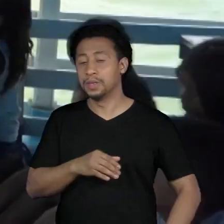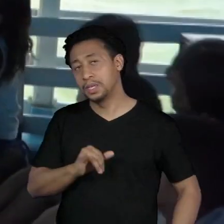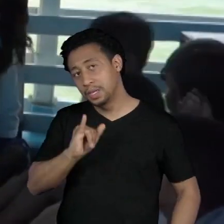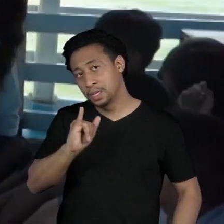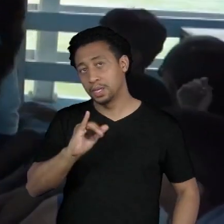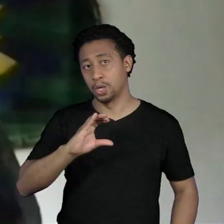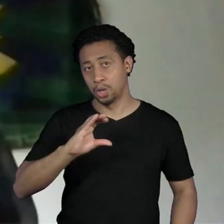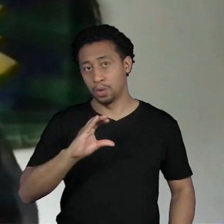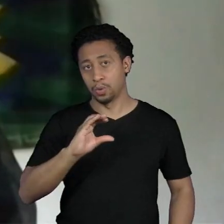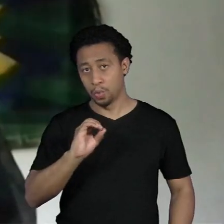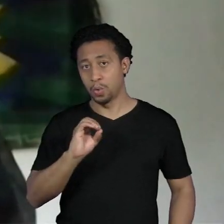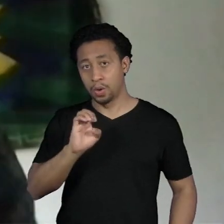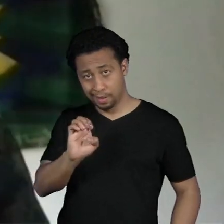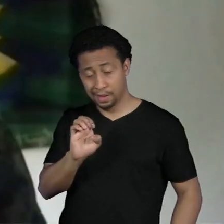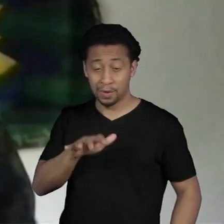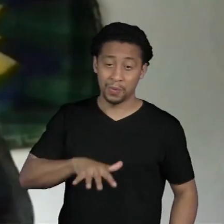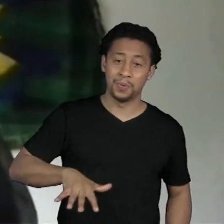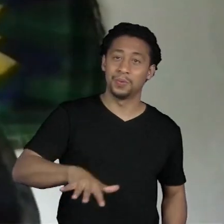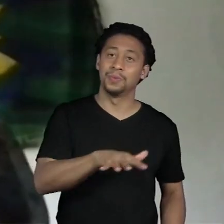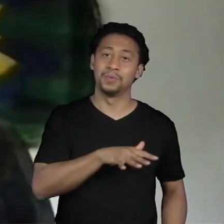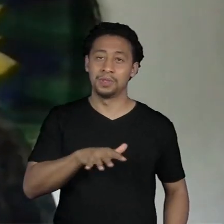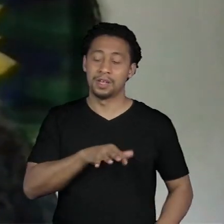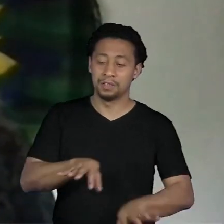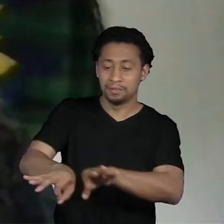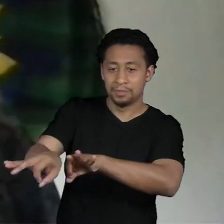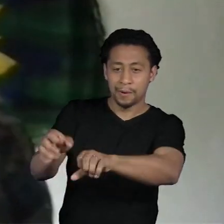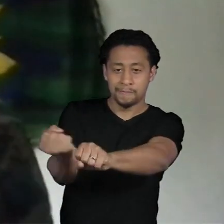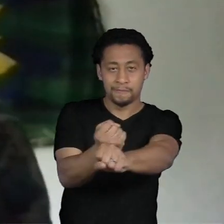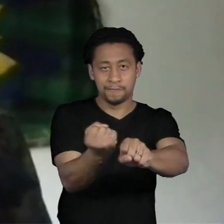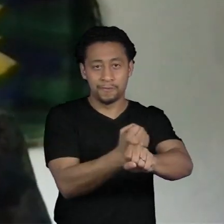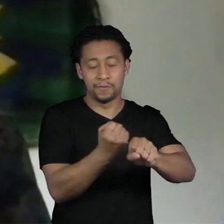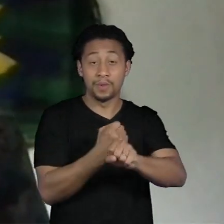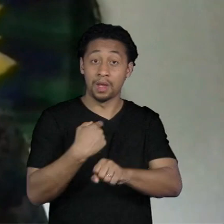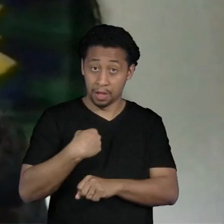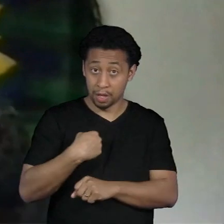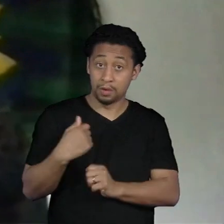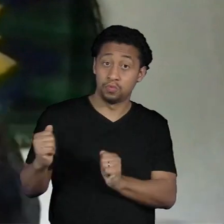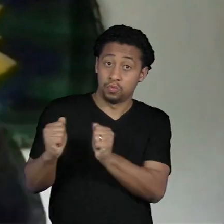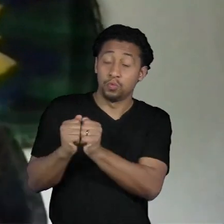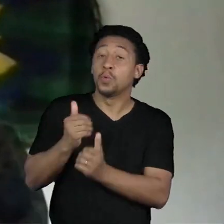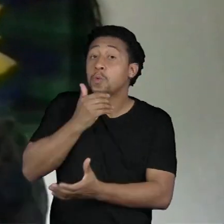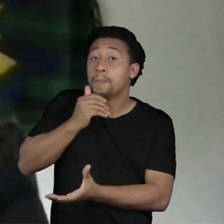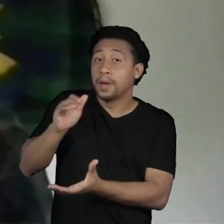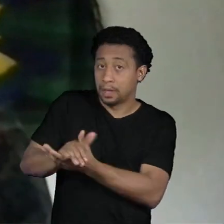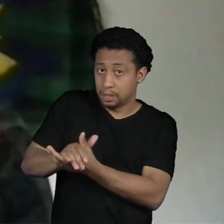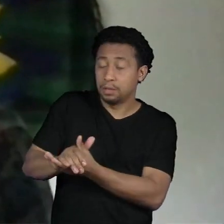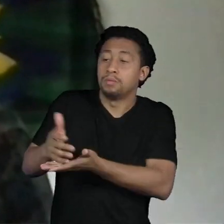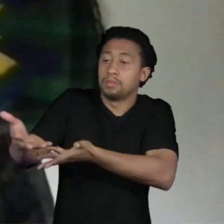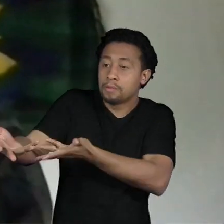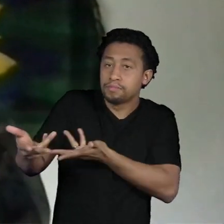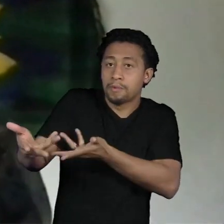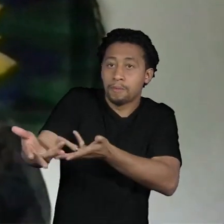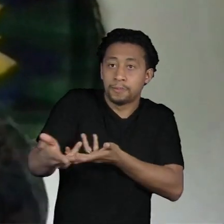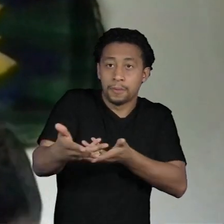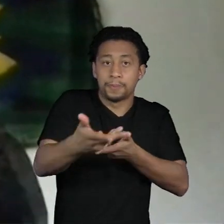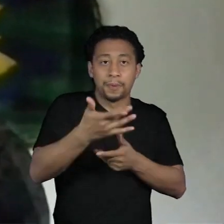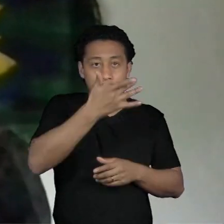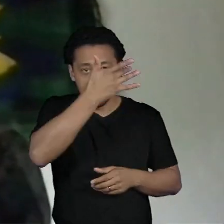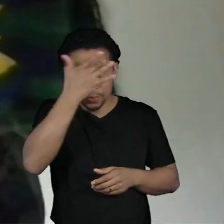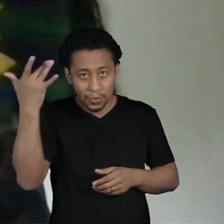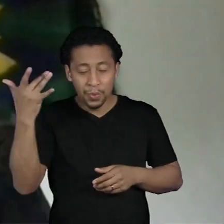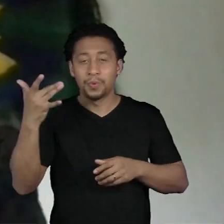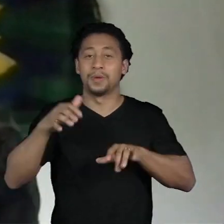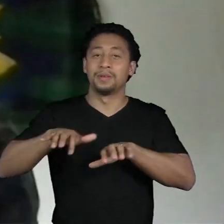lugar que nós estamos construindo eu e meu marido para receber pessoas receber músicos